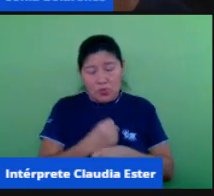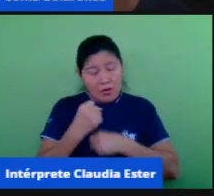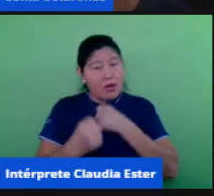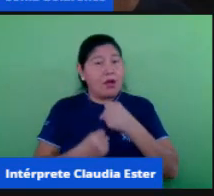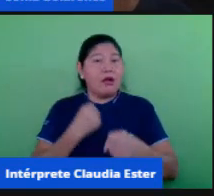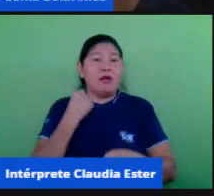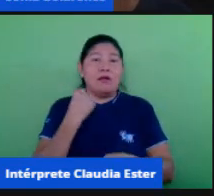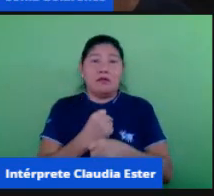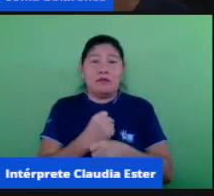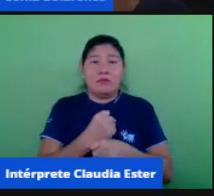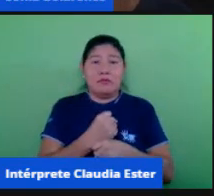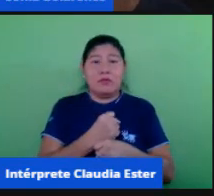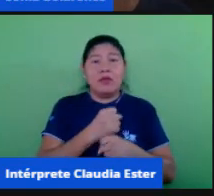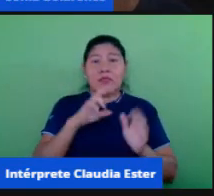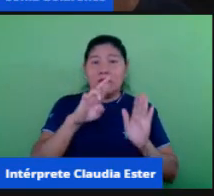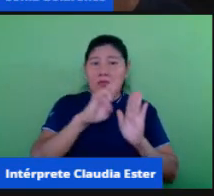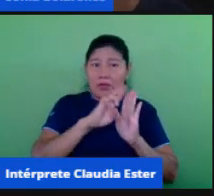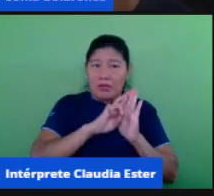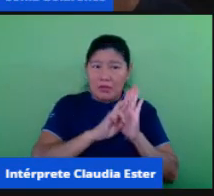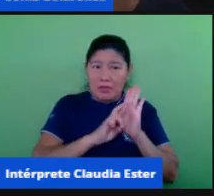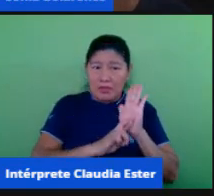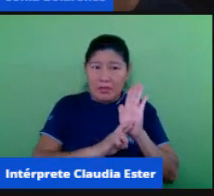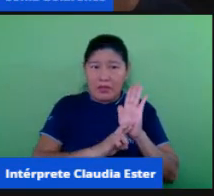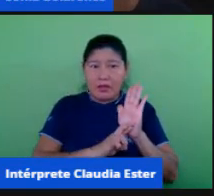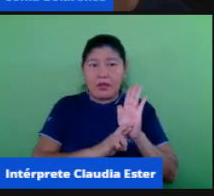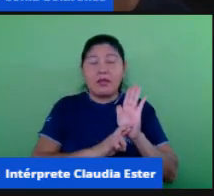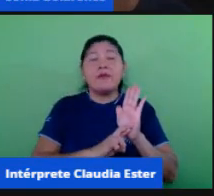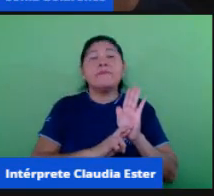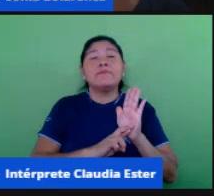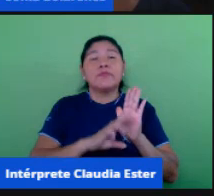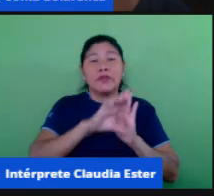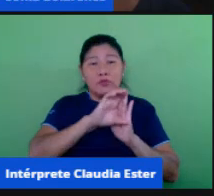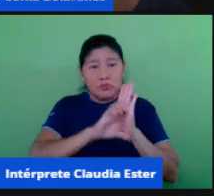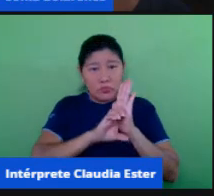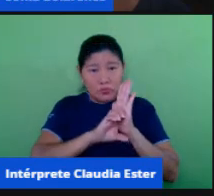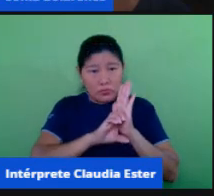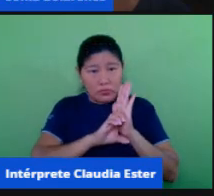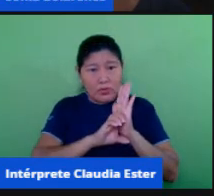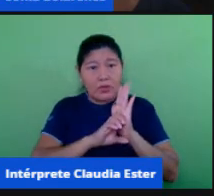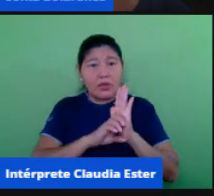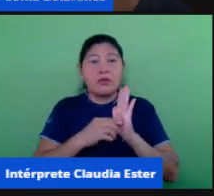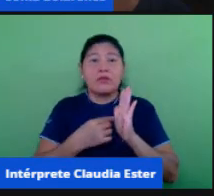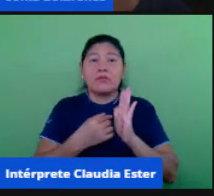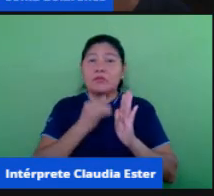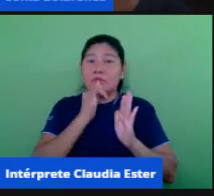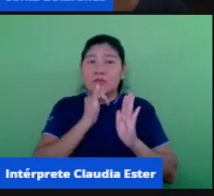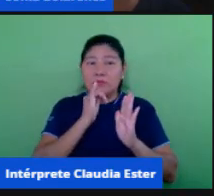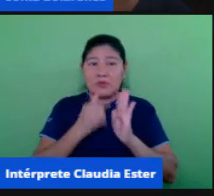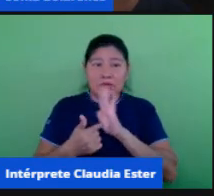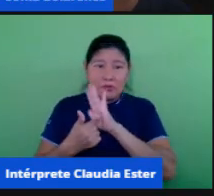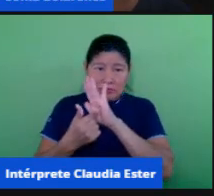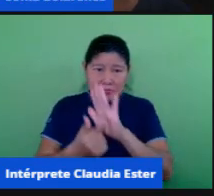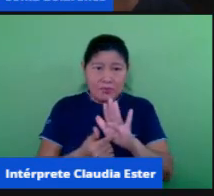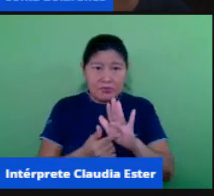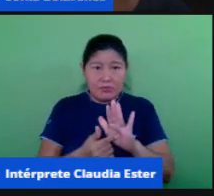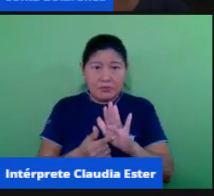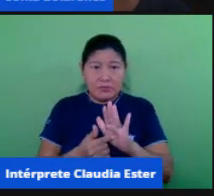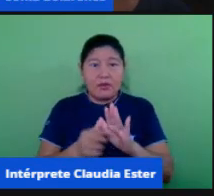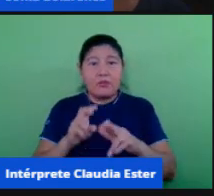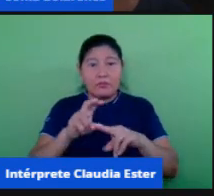currículo com o nosso currículo circunstancial perdão é por isso que nós